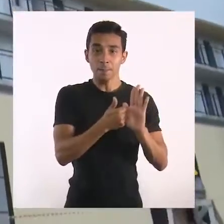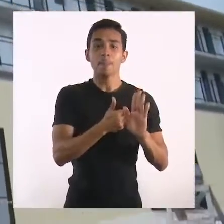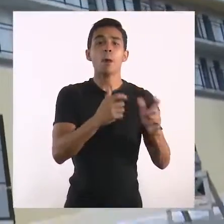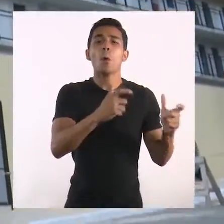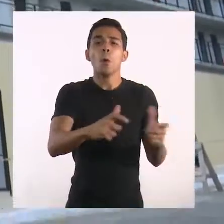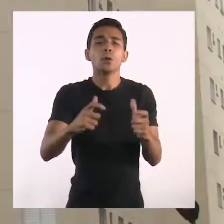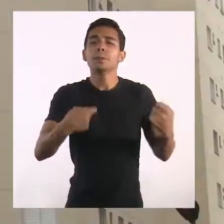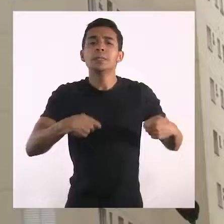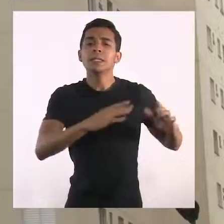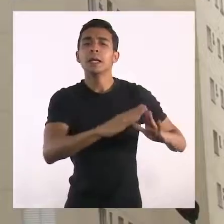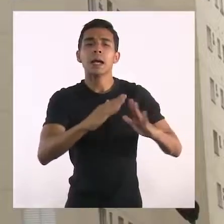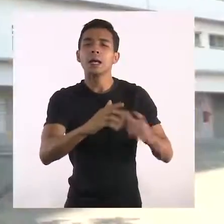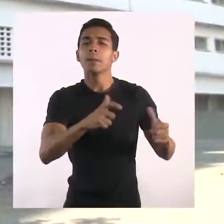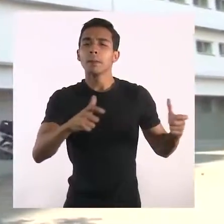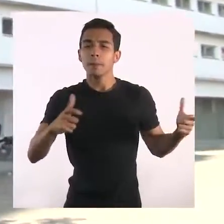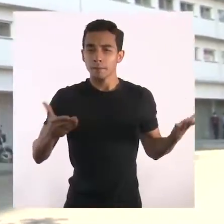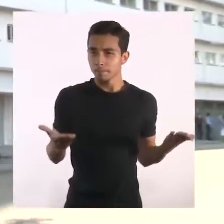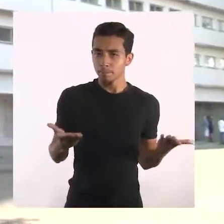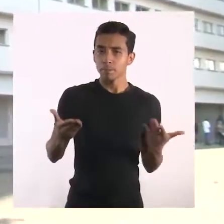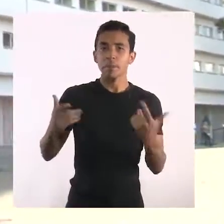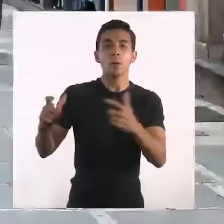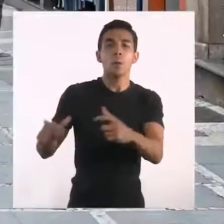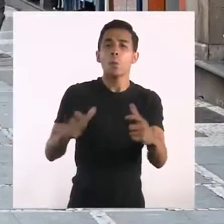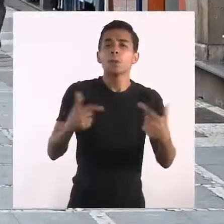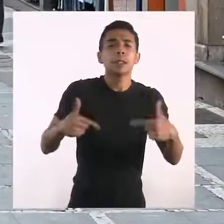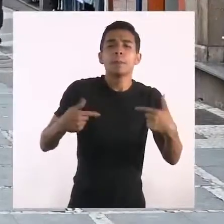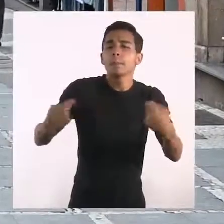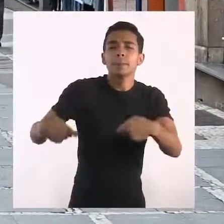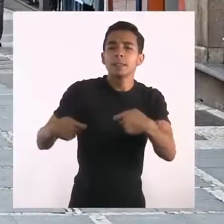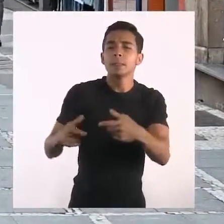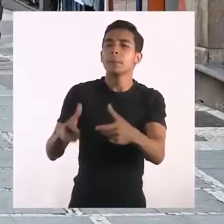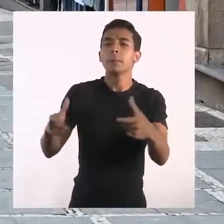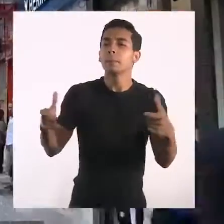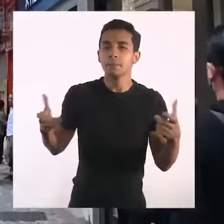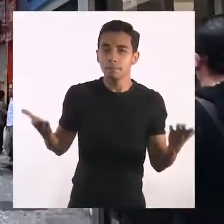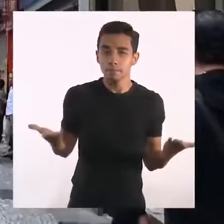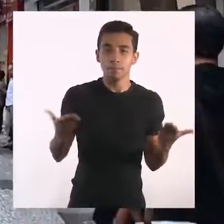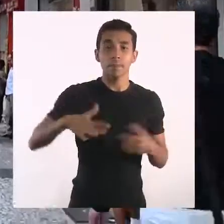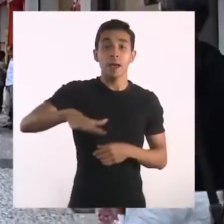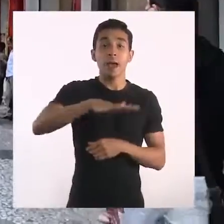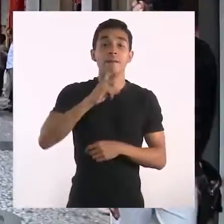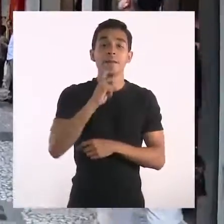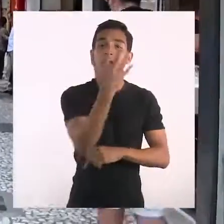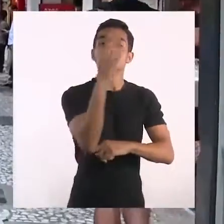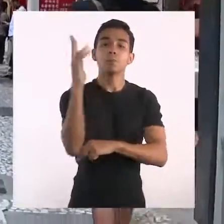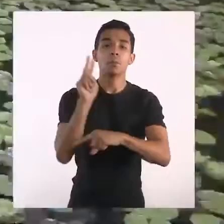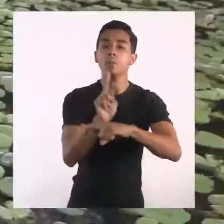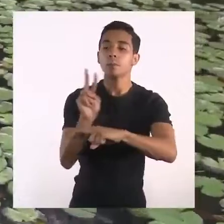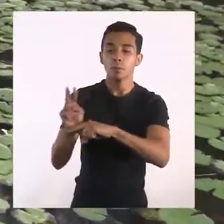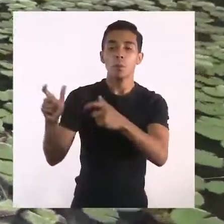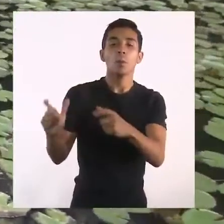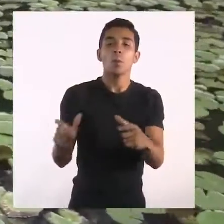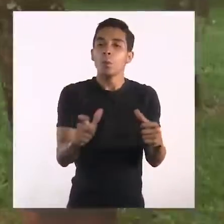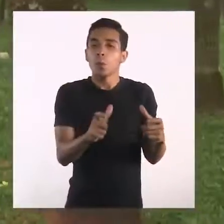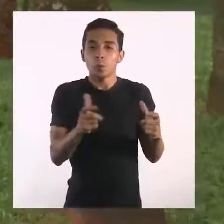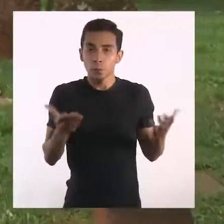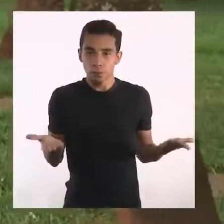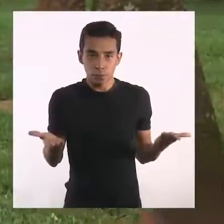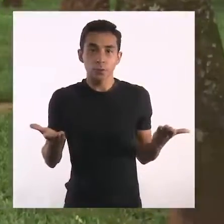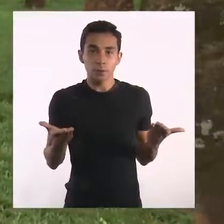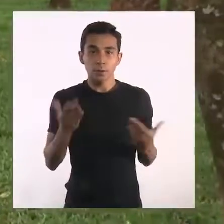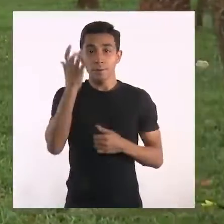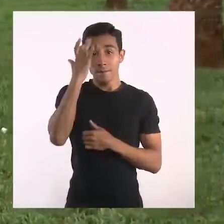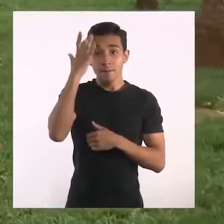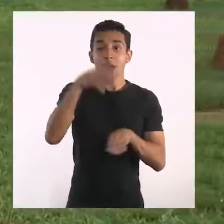Onde deve ser incentivada a construção de moradias? Quais regiões têm maior vocação para a geração de empregos? Onde preservar ou